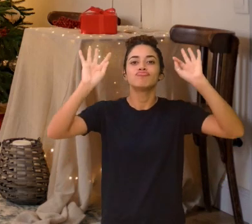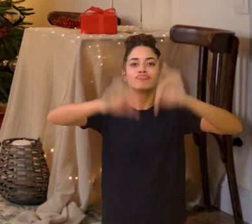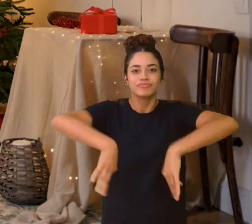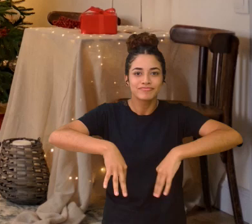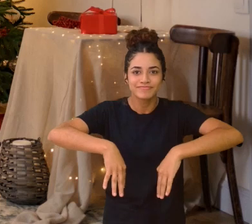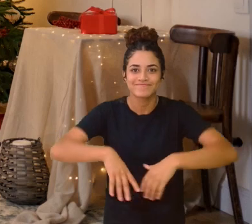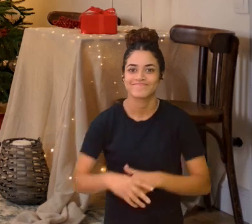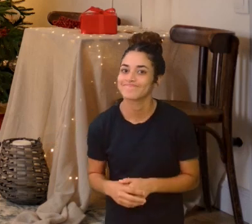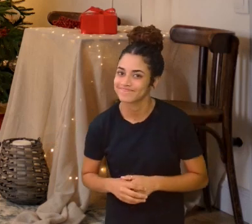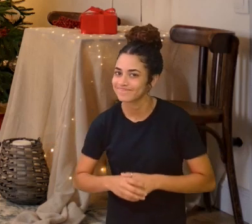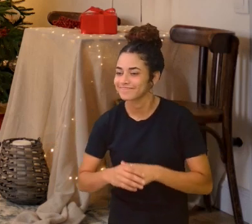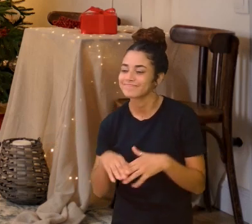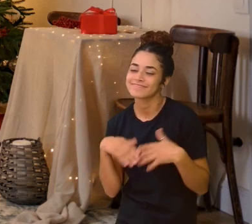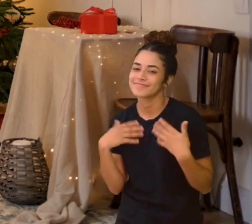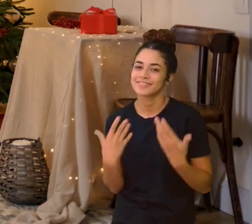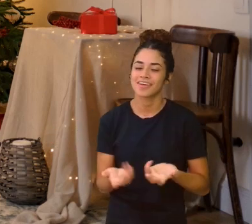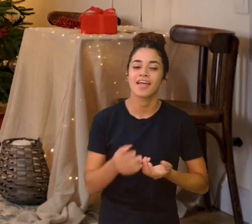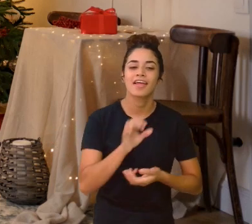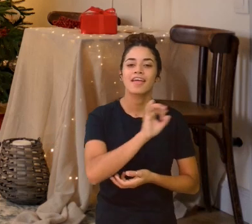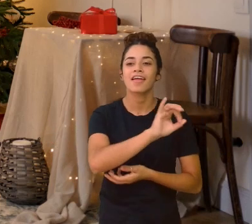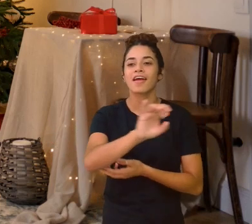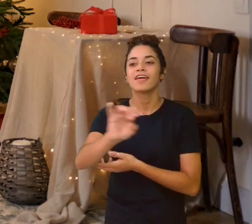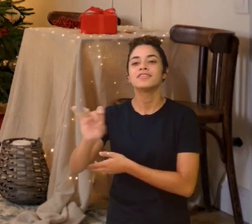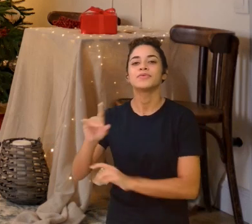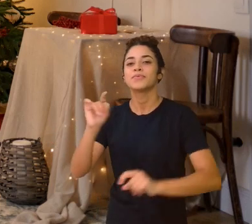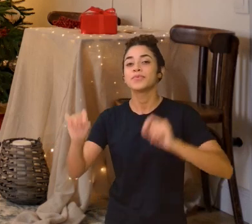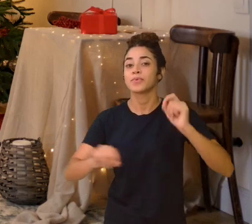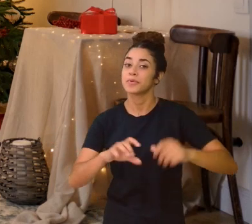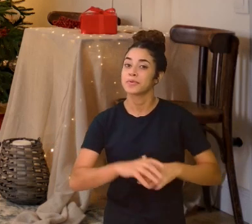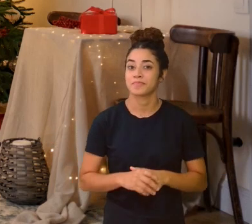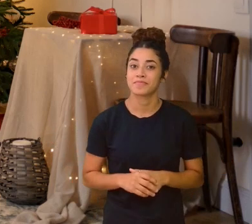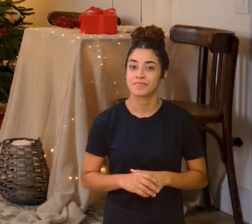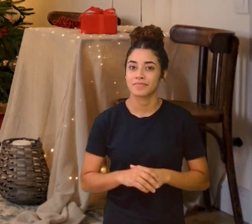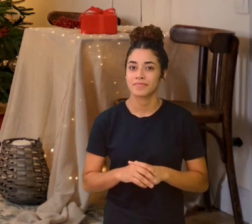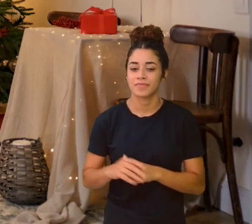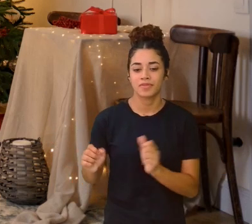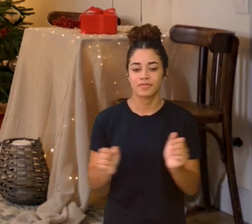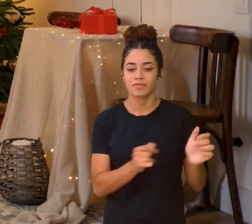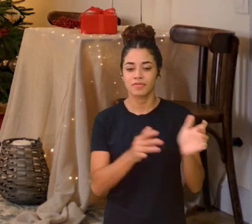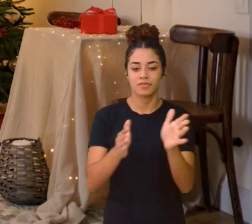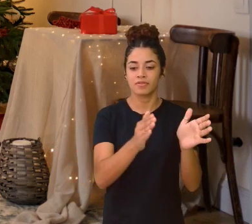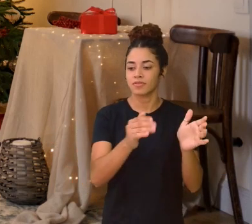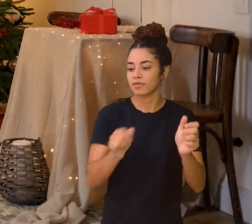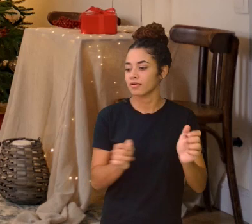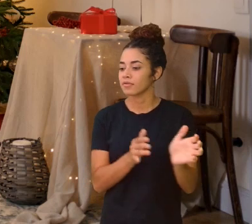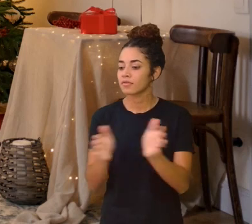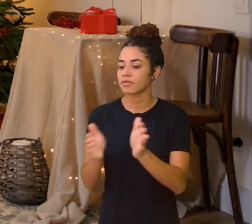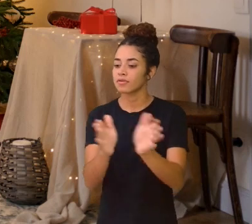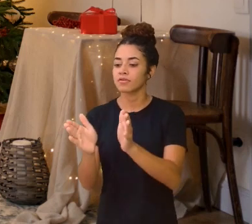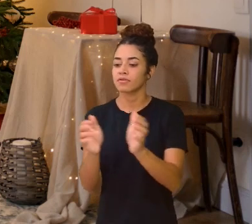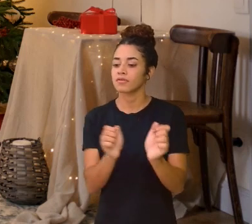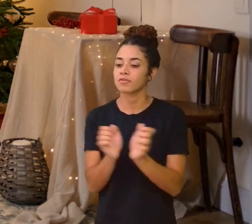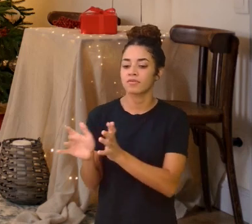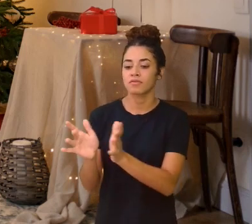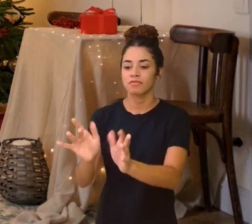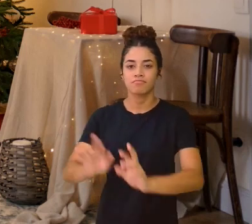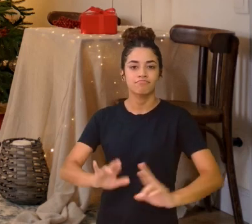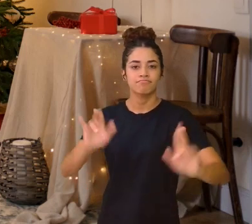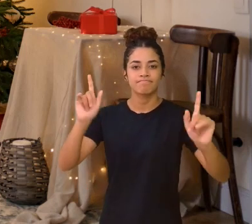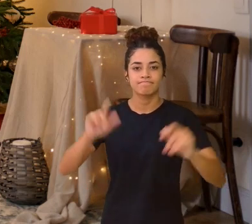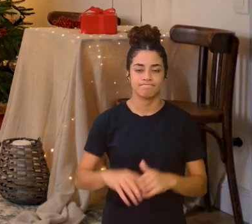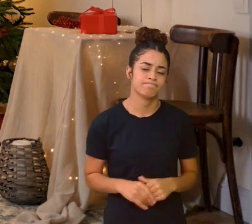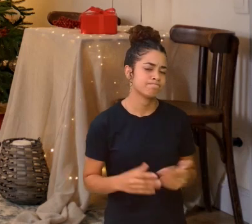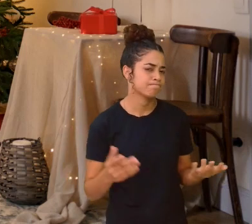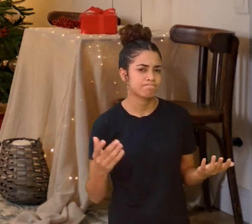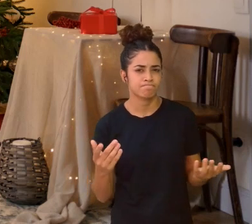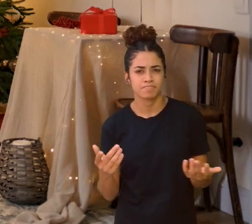E assim cada um tomou um diferente caminho Como ainda